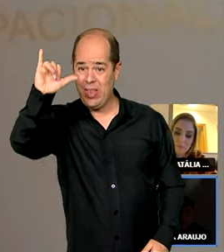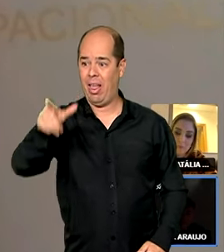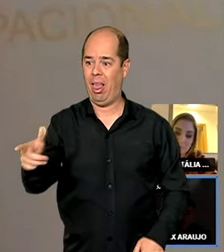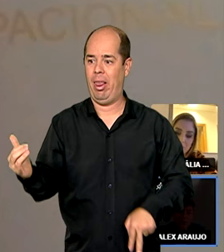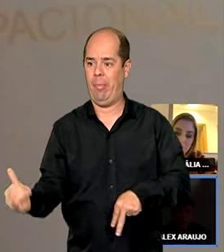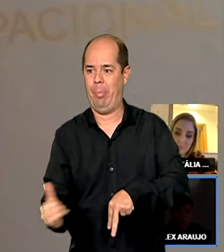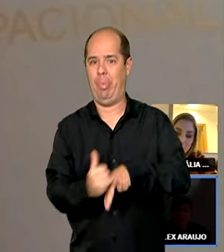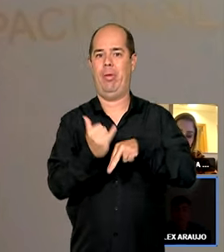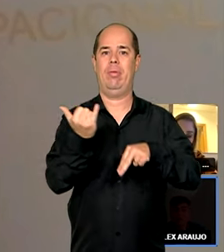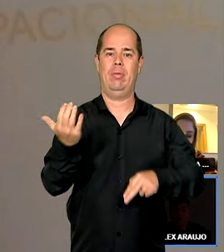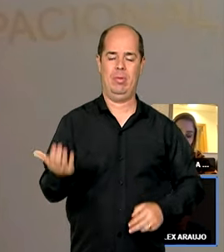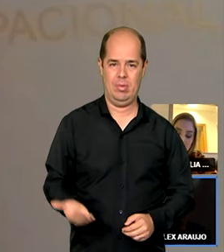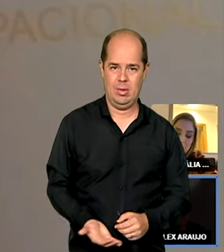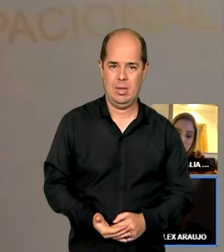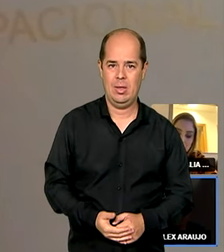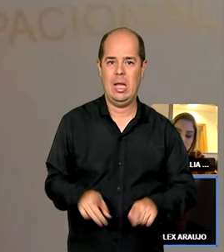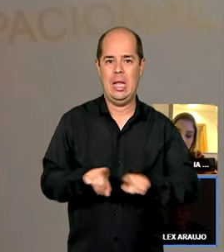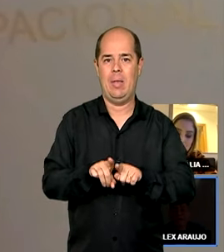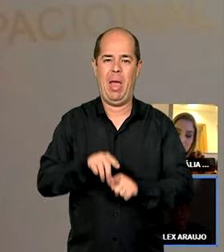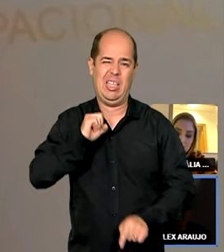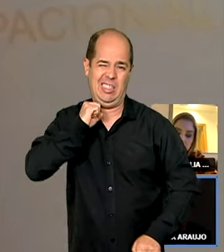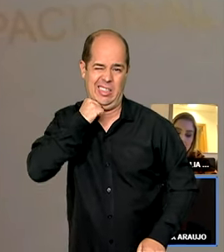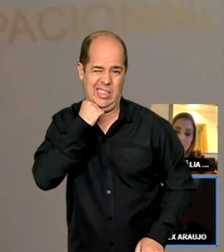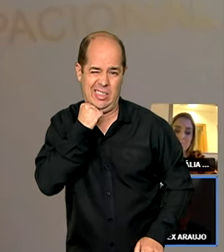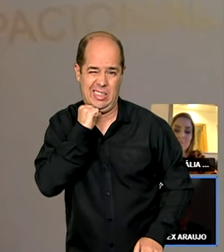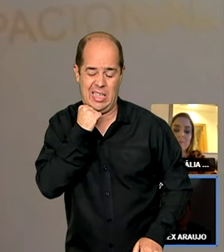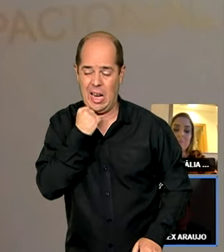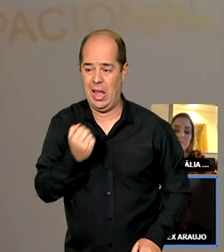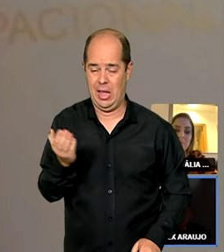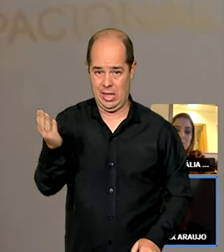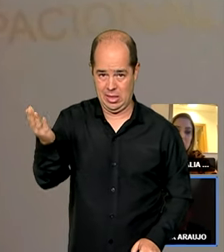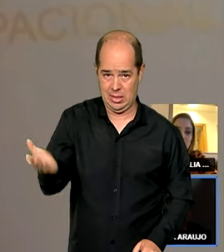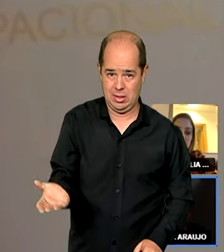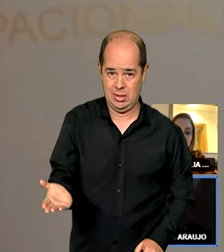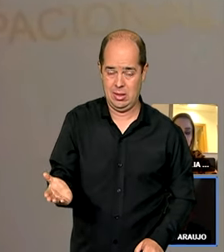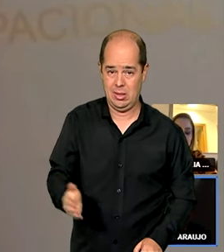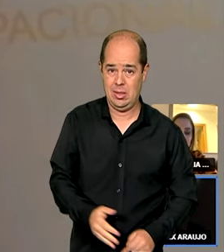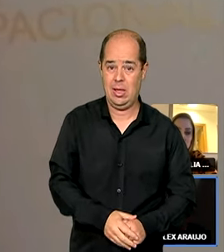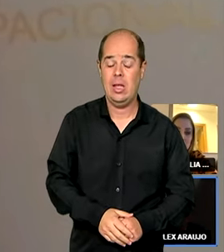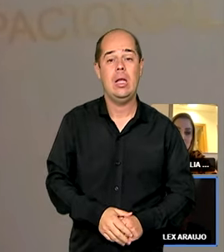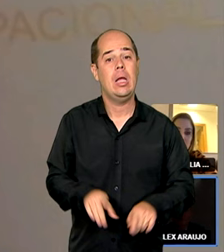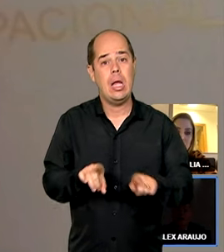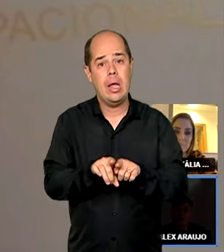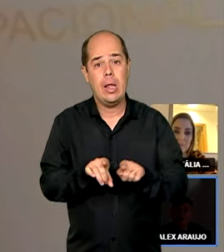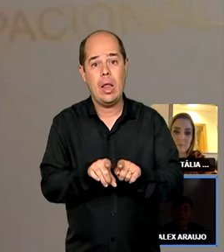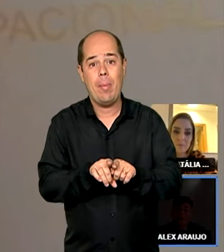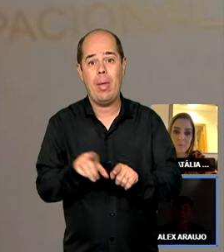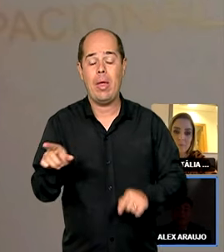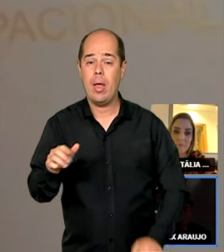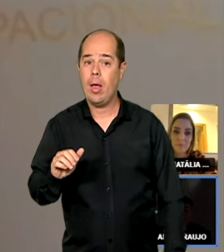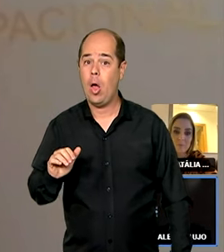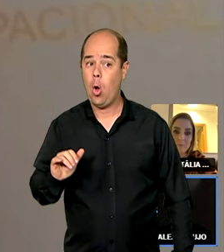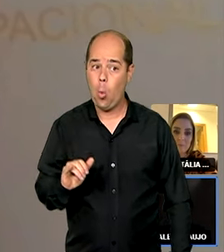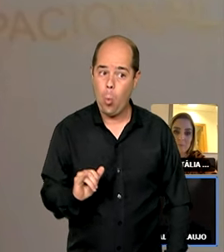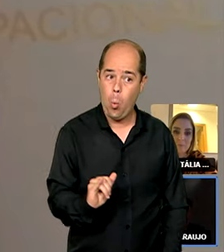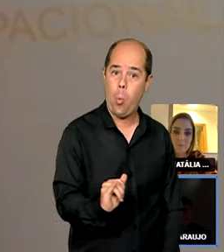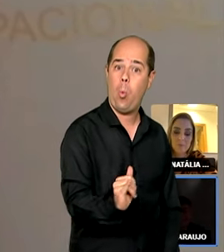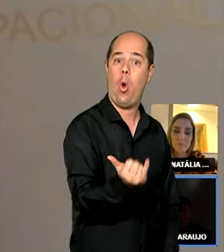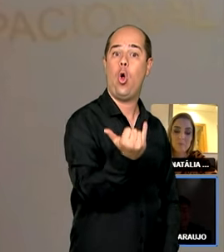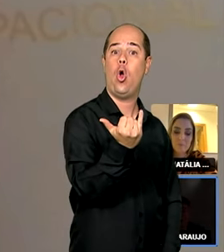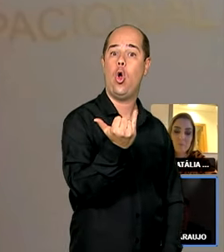dessa população e também você acaba identificando oportunidades de diminuir até mesmo a